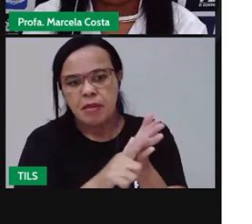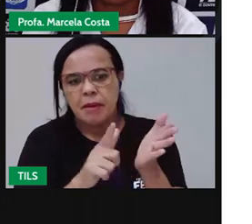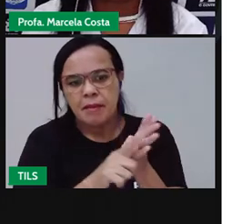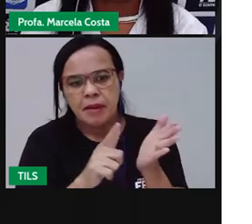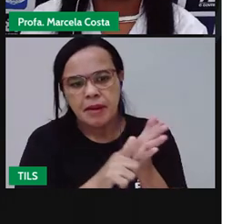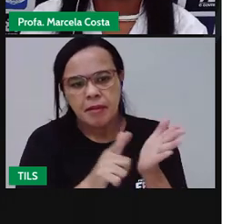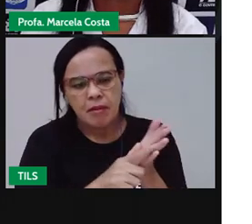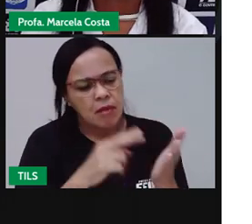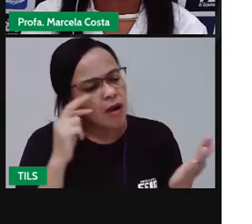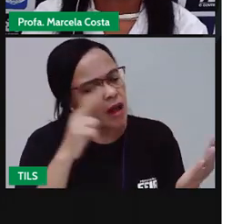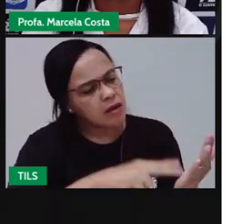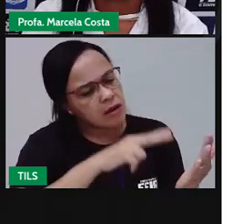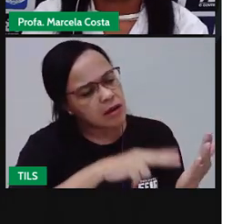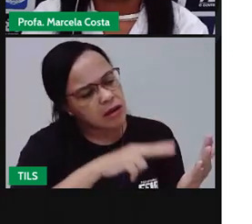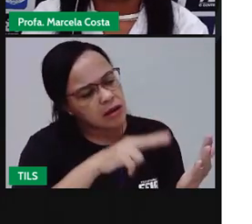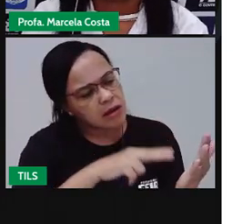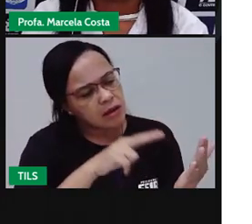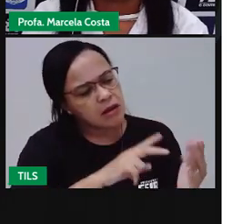de perigo.